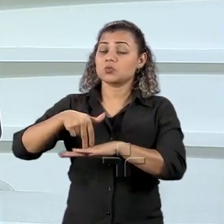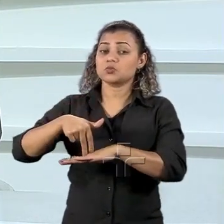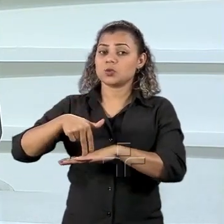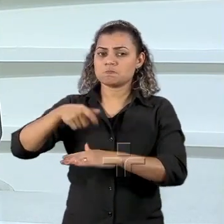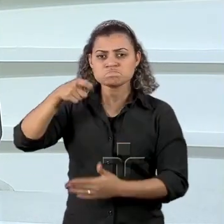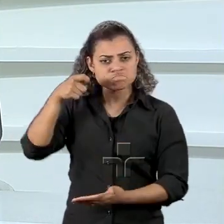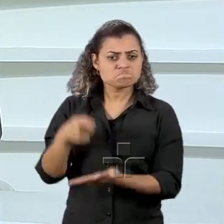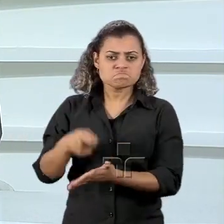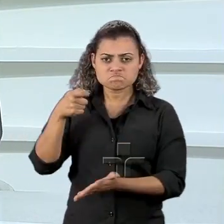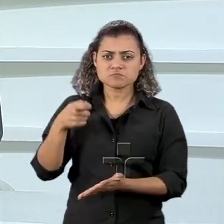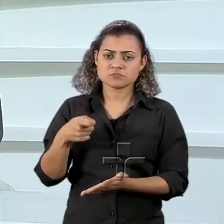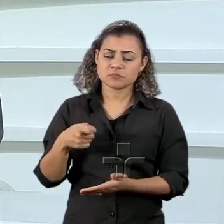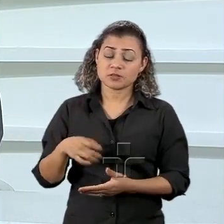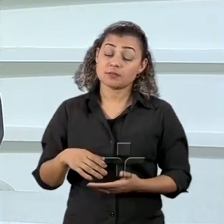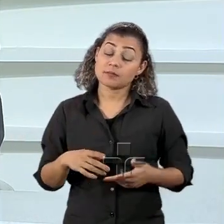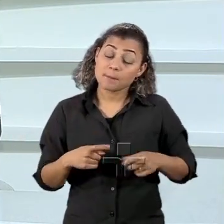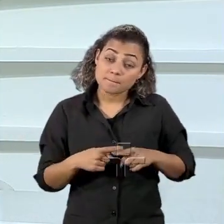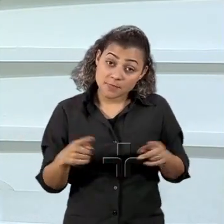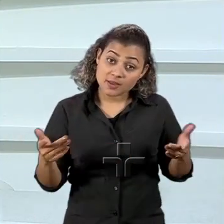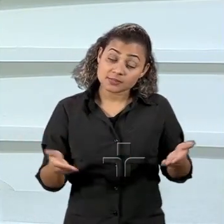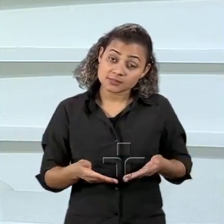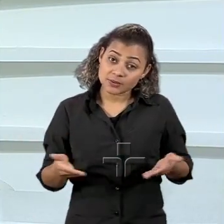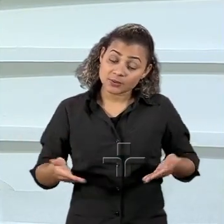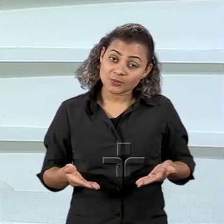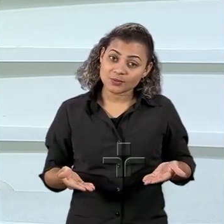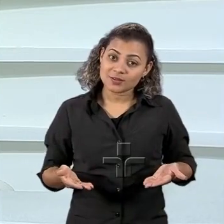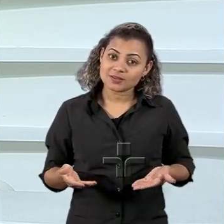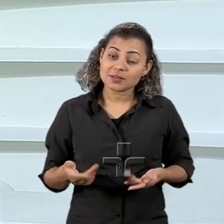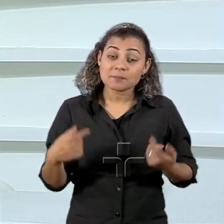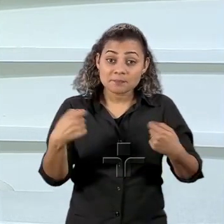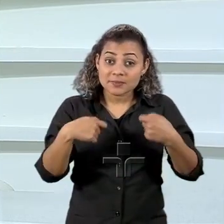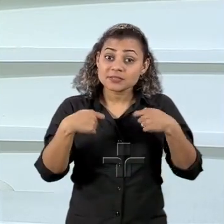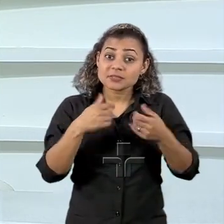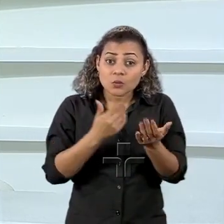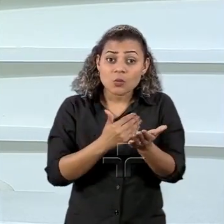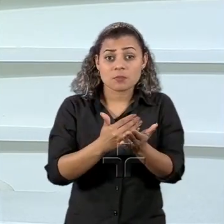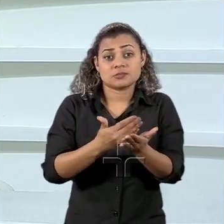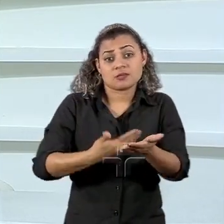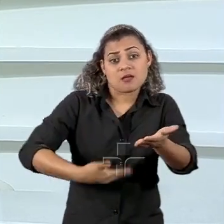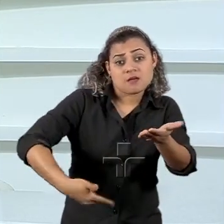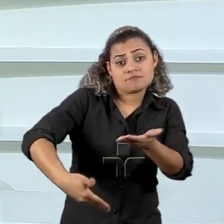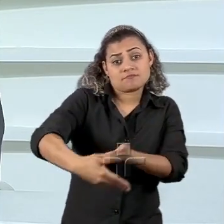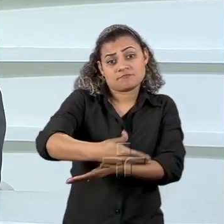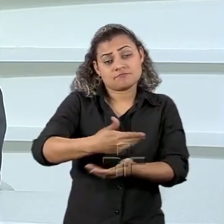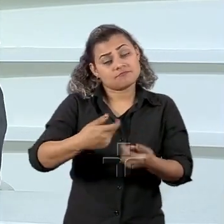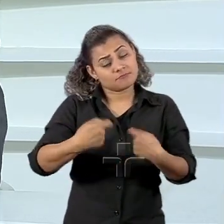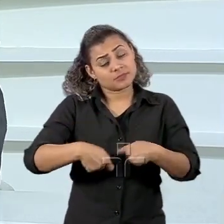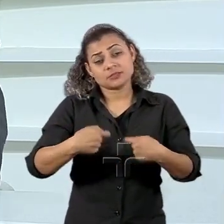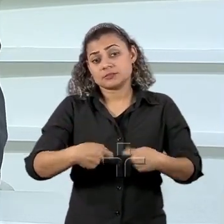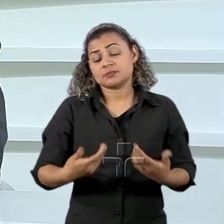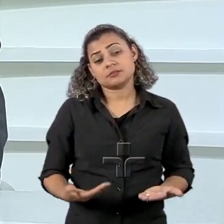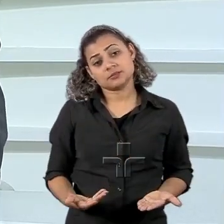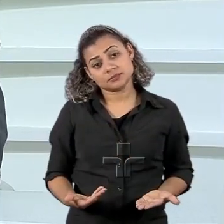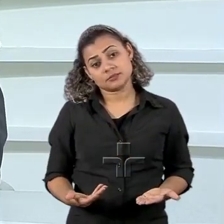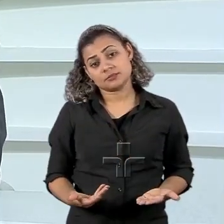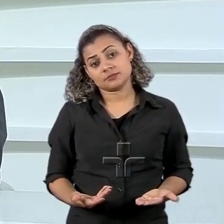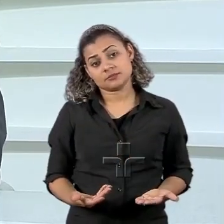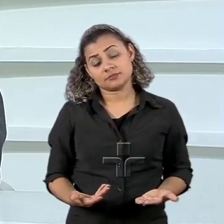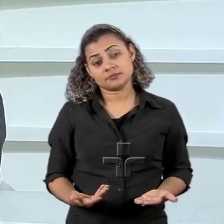firme agora tem que conversar aí temos concordância eu achei que a gente estava chegando mas